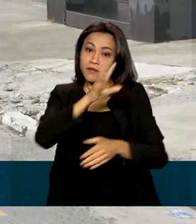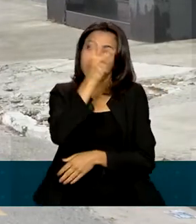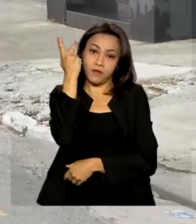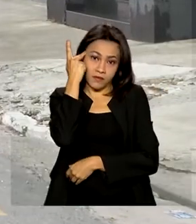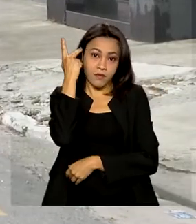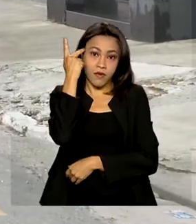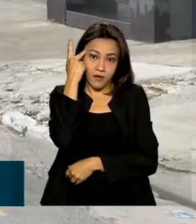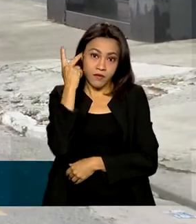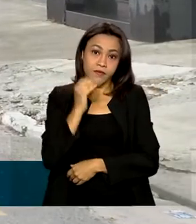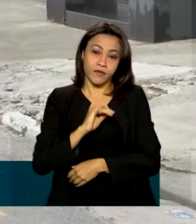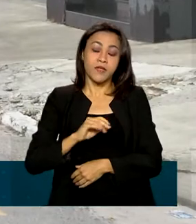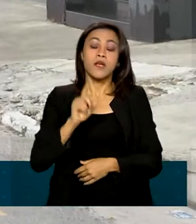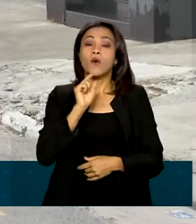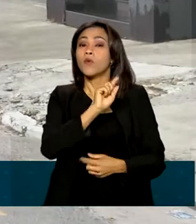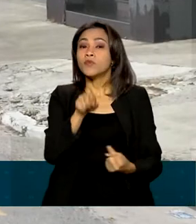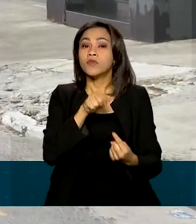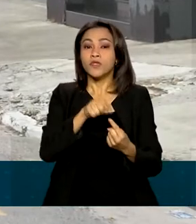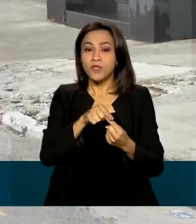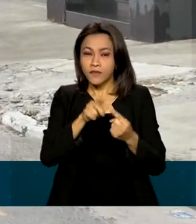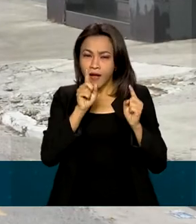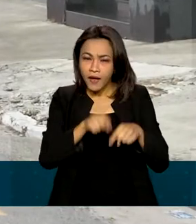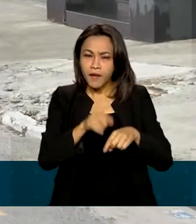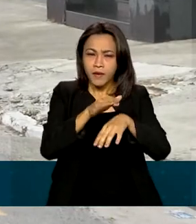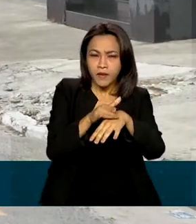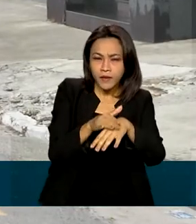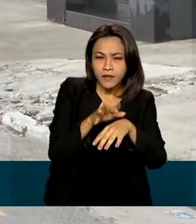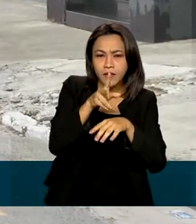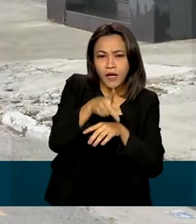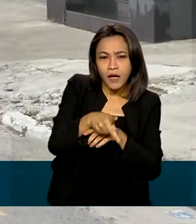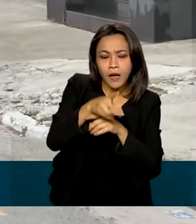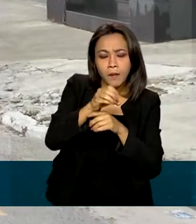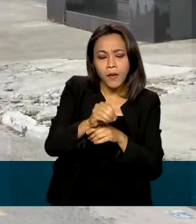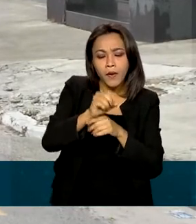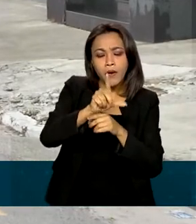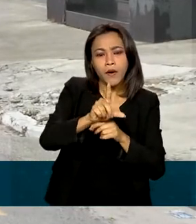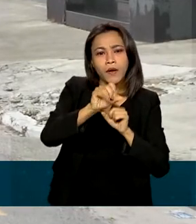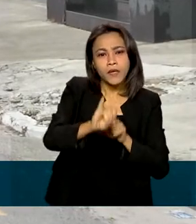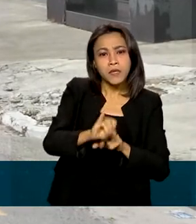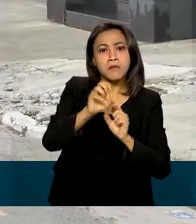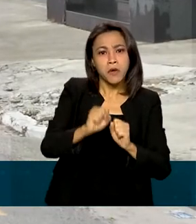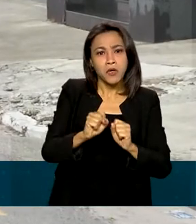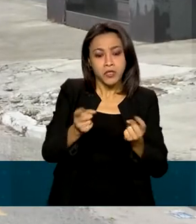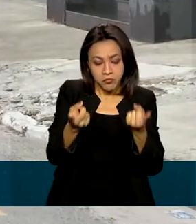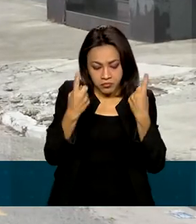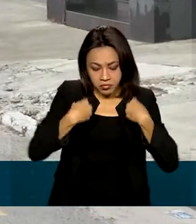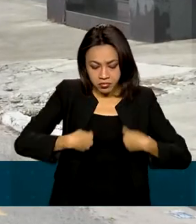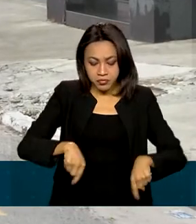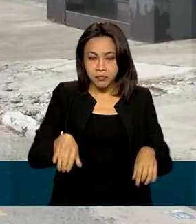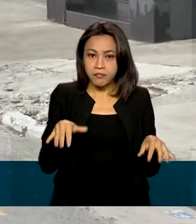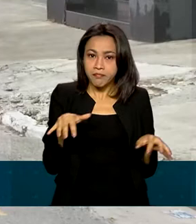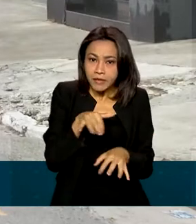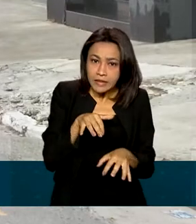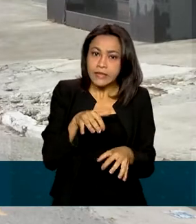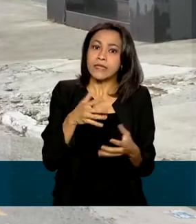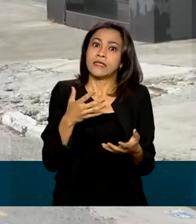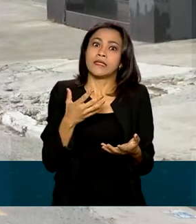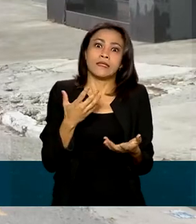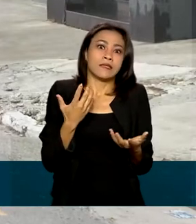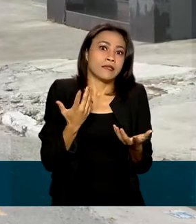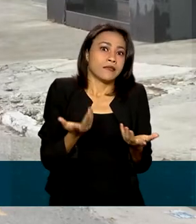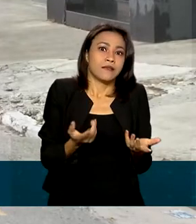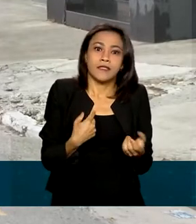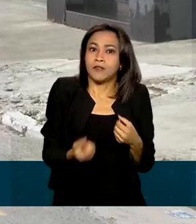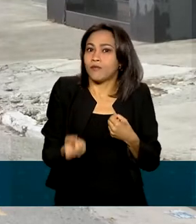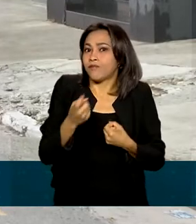ampliar a vacinação contra a poliomielite, que é uma doença infecciosa que pode causar paralisias irreversíveis e a vacina é a